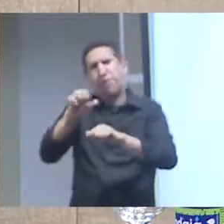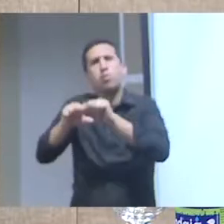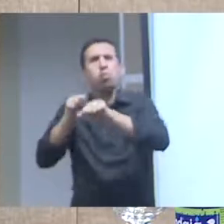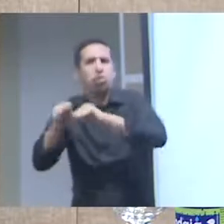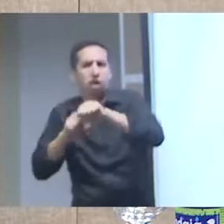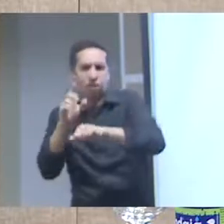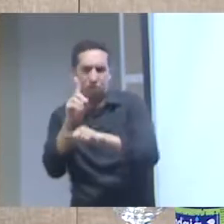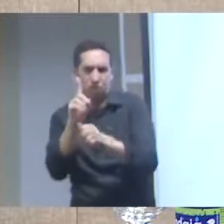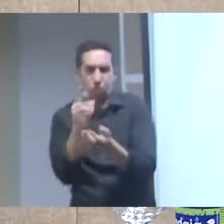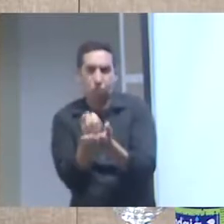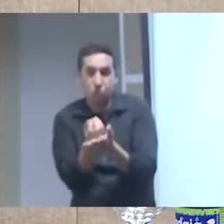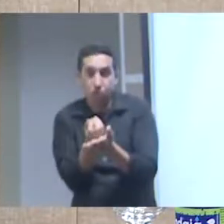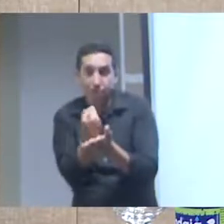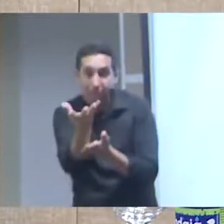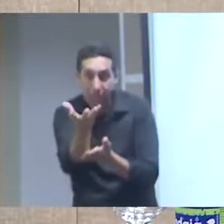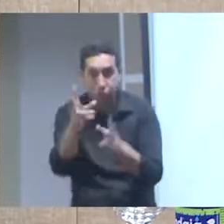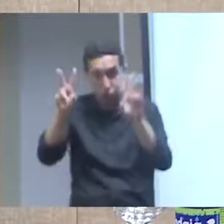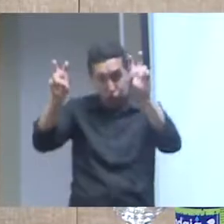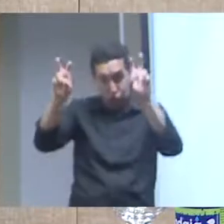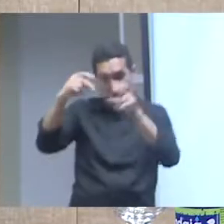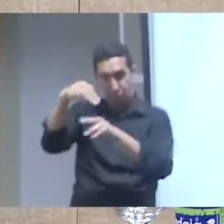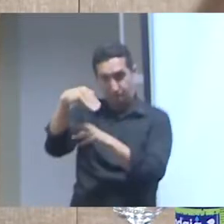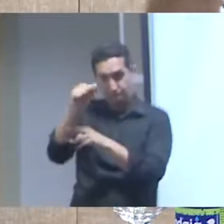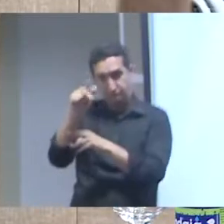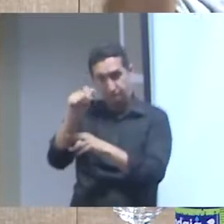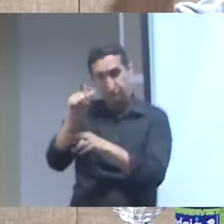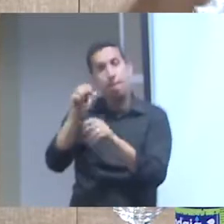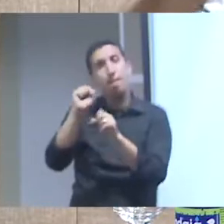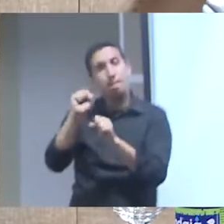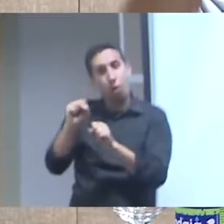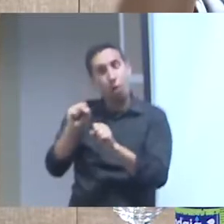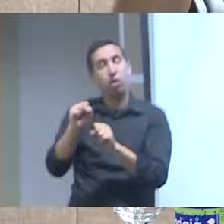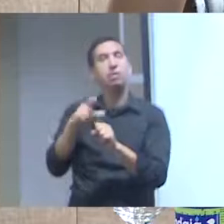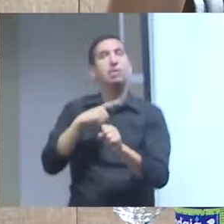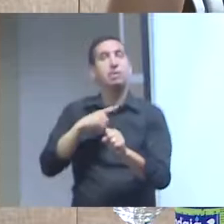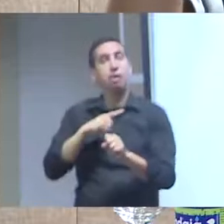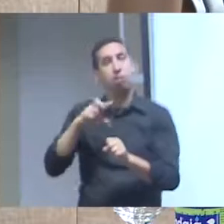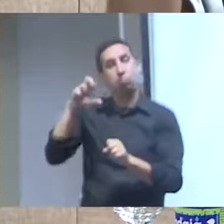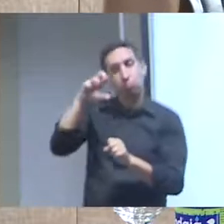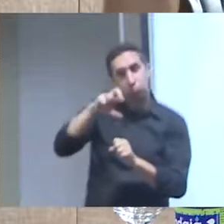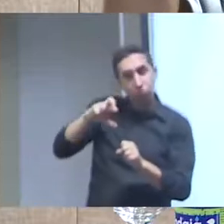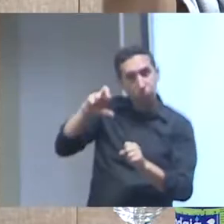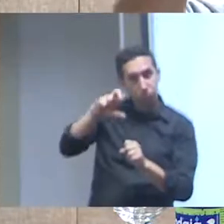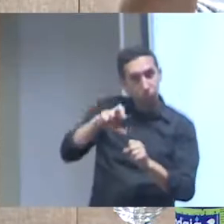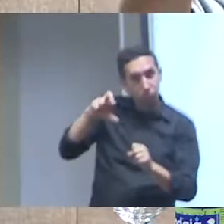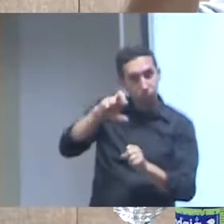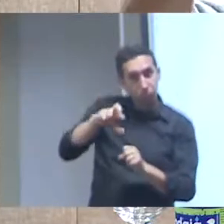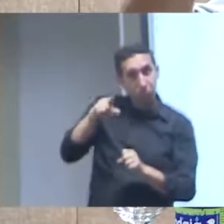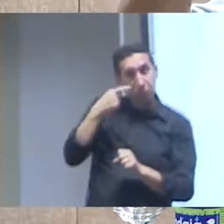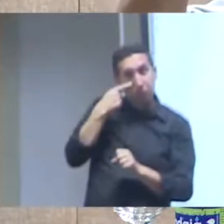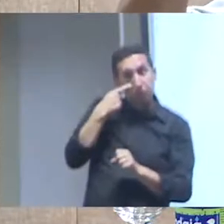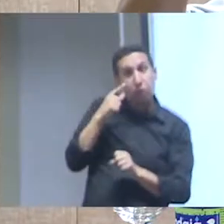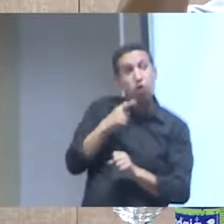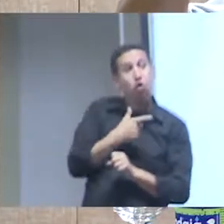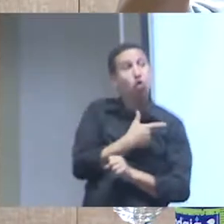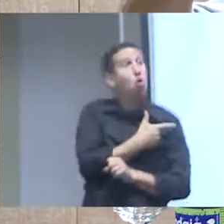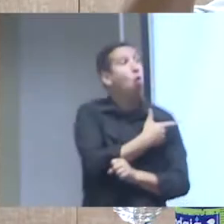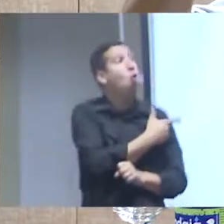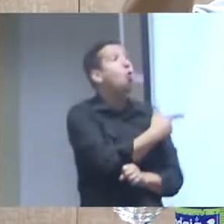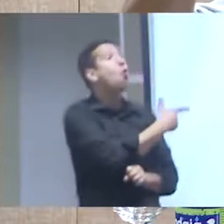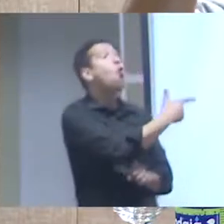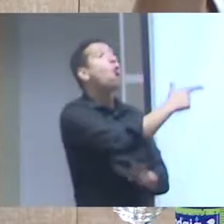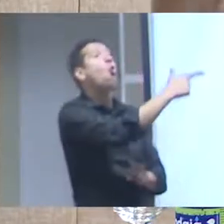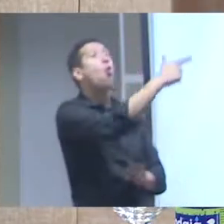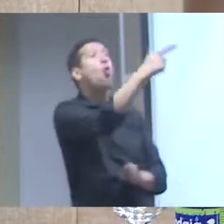acompanhada da possibilidade de outras pessoas explorarem aqueles dados e no mesmo ambiente onde você